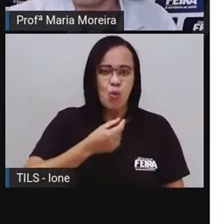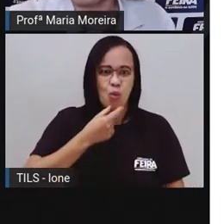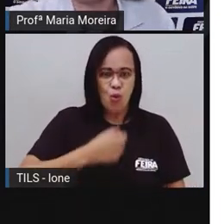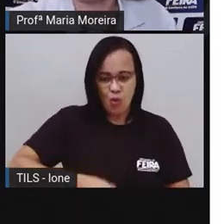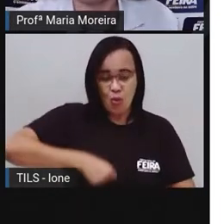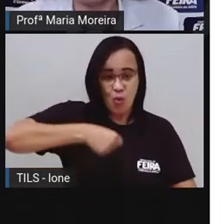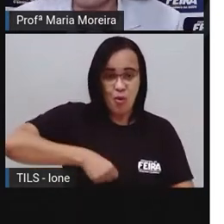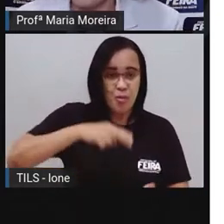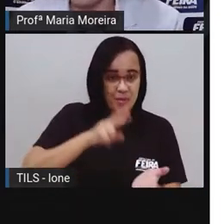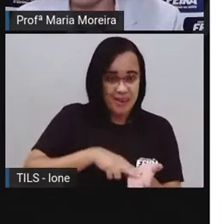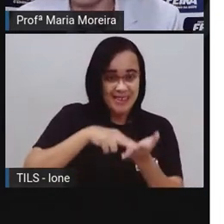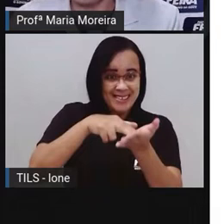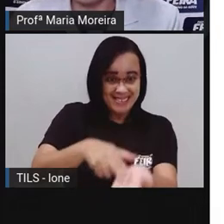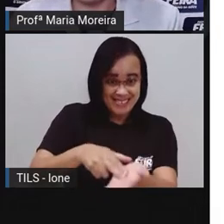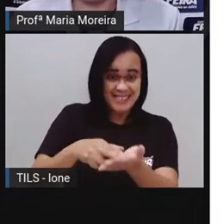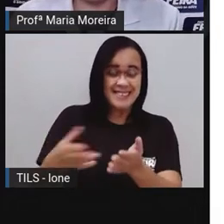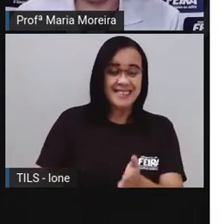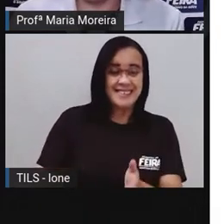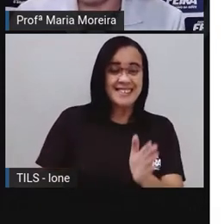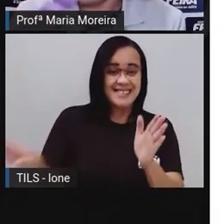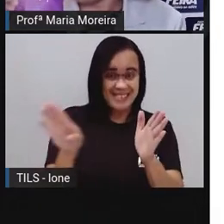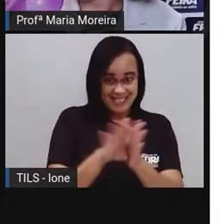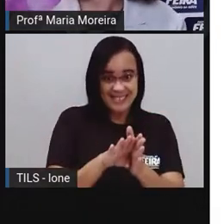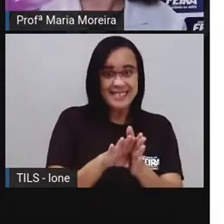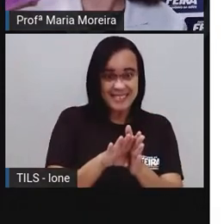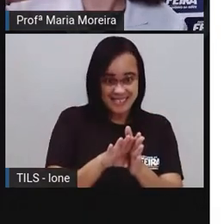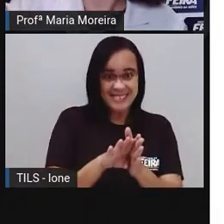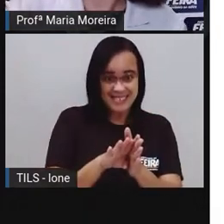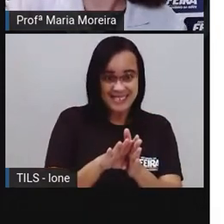A Pró vai até tomar uma aguinha aqui, porque senão ela vai começar.